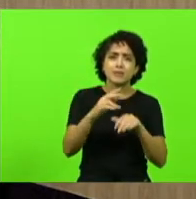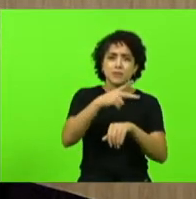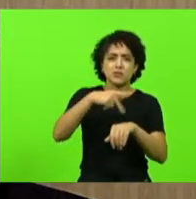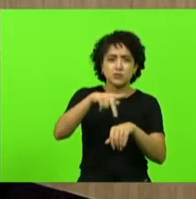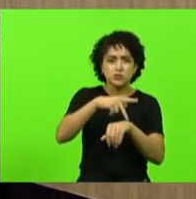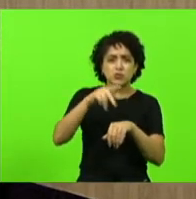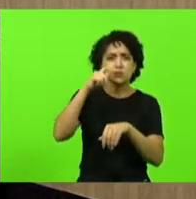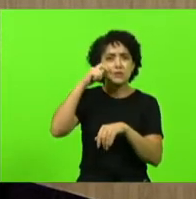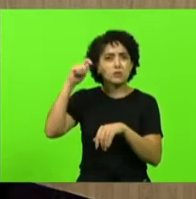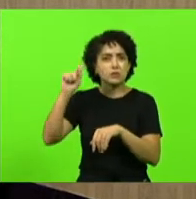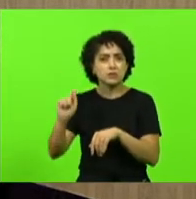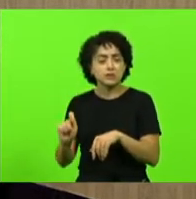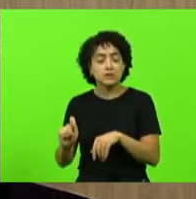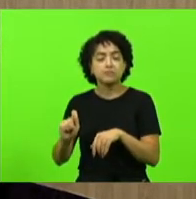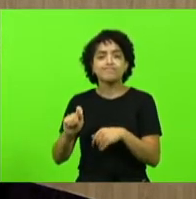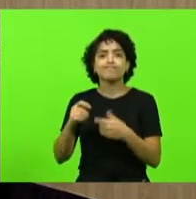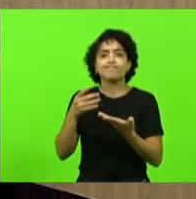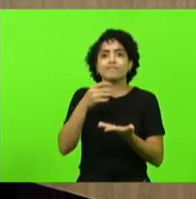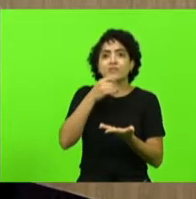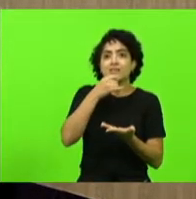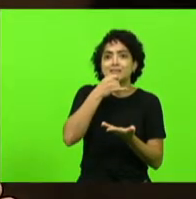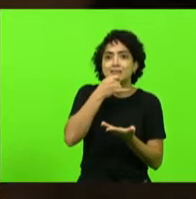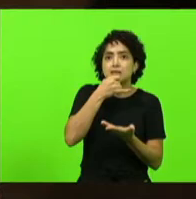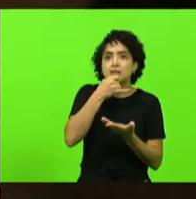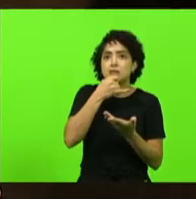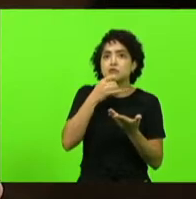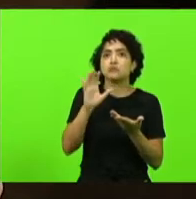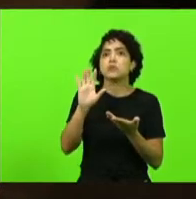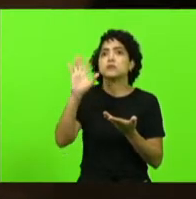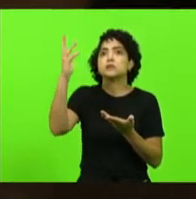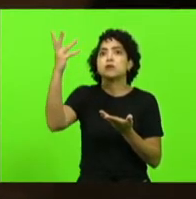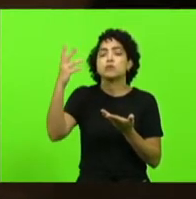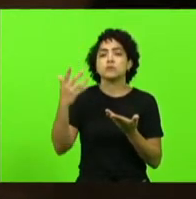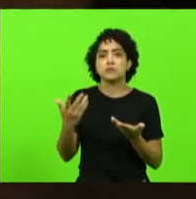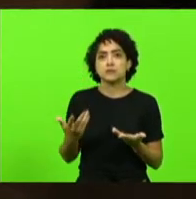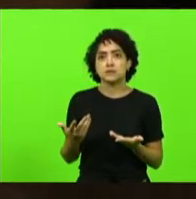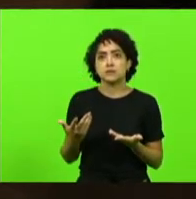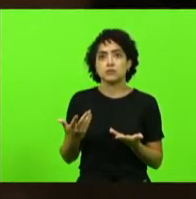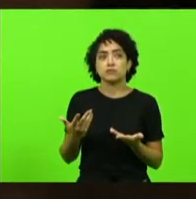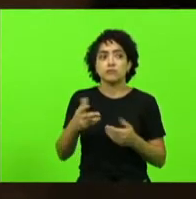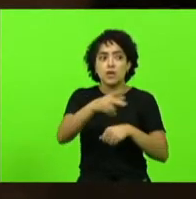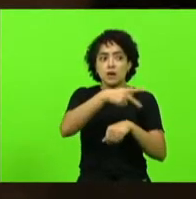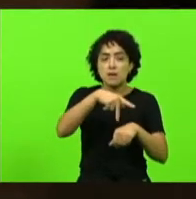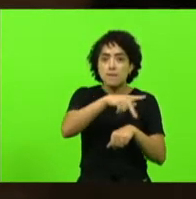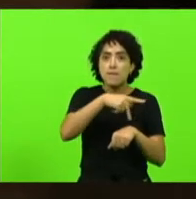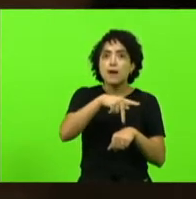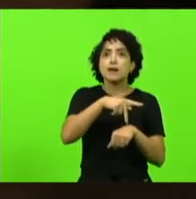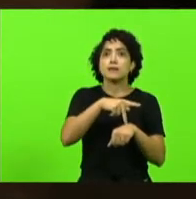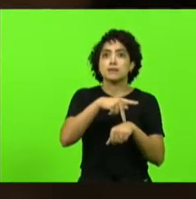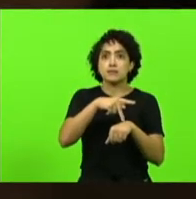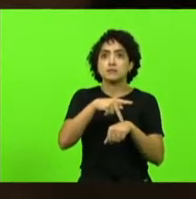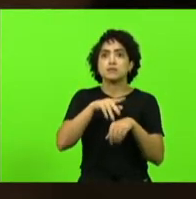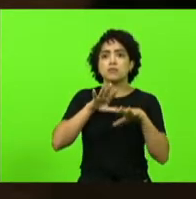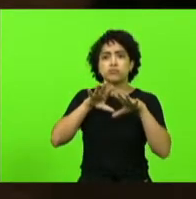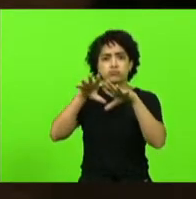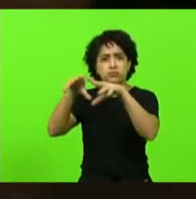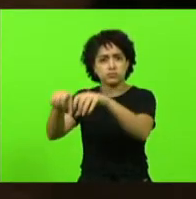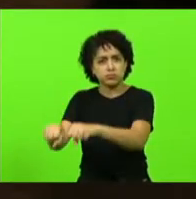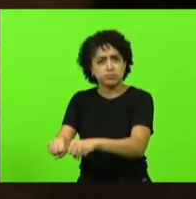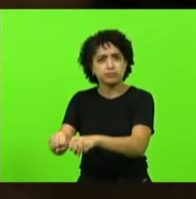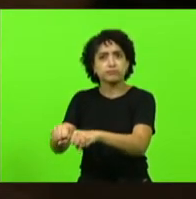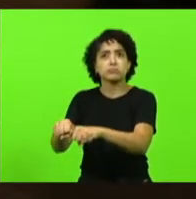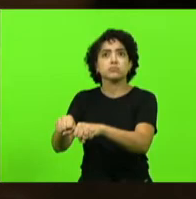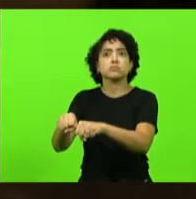lamentar o que está acontecendo hoje na Ucrânia um país invadido por um exército de um